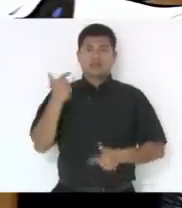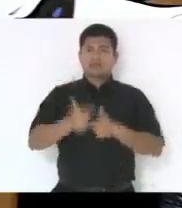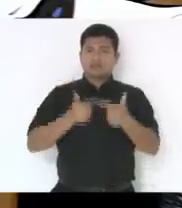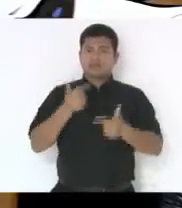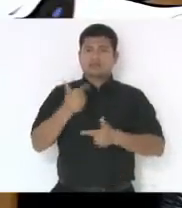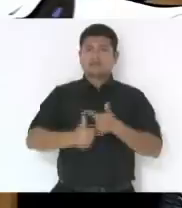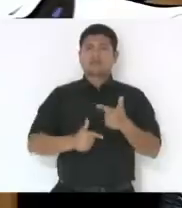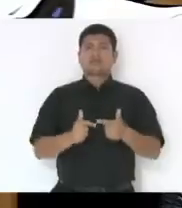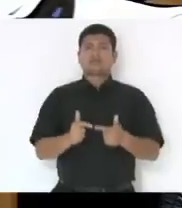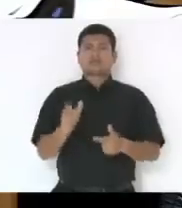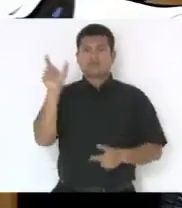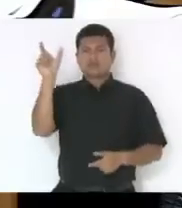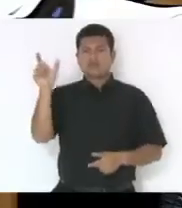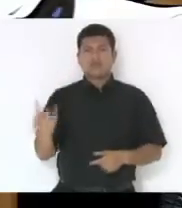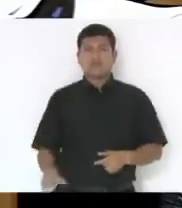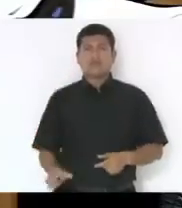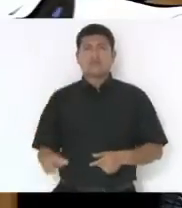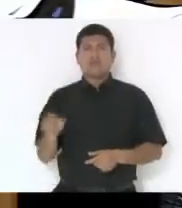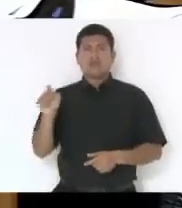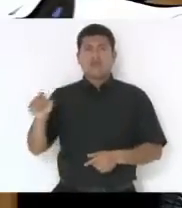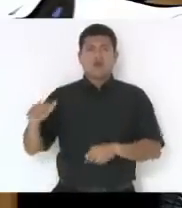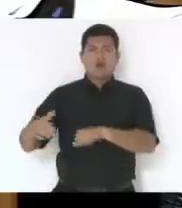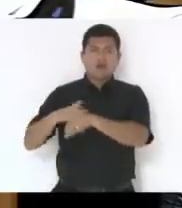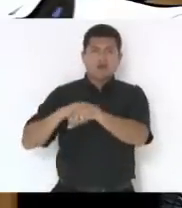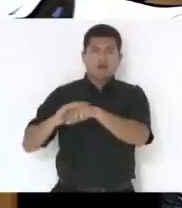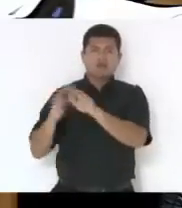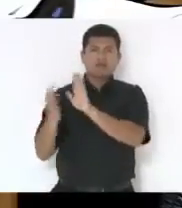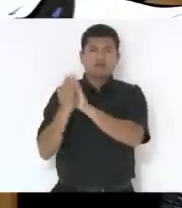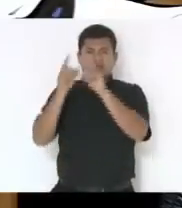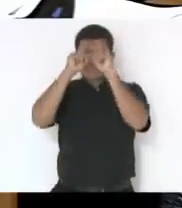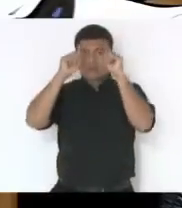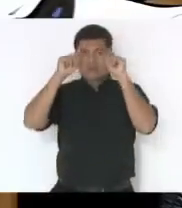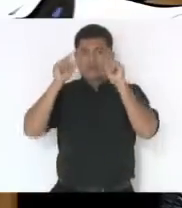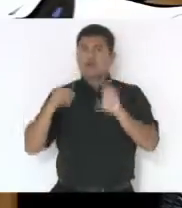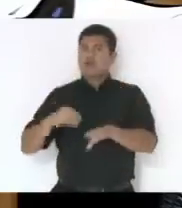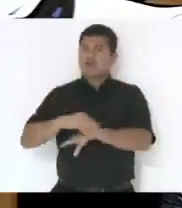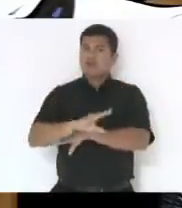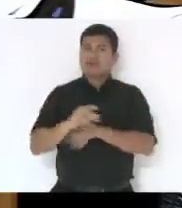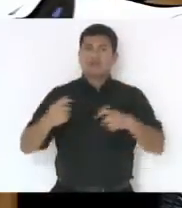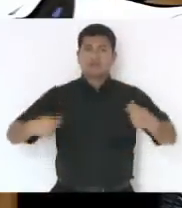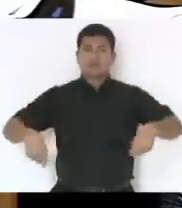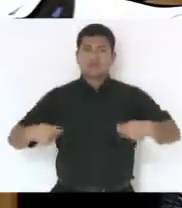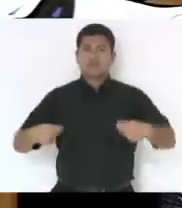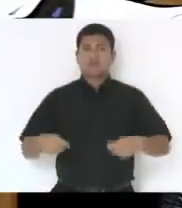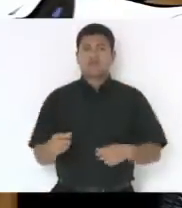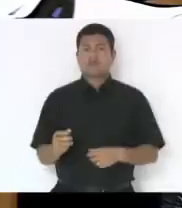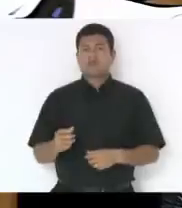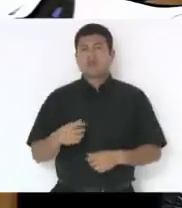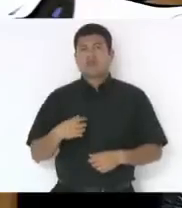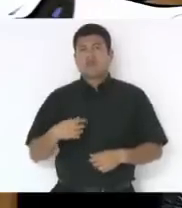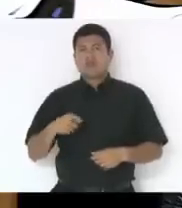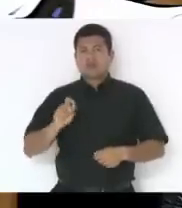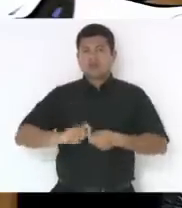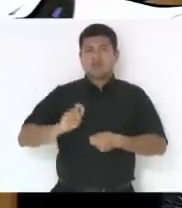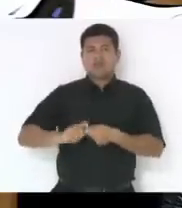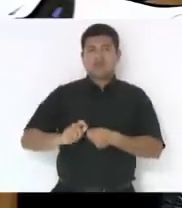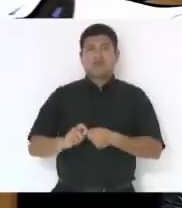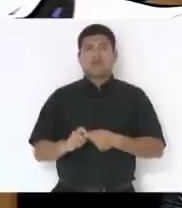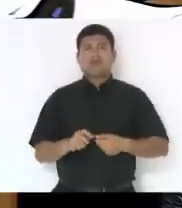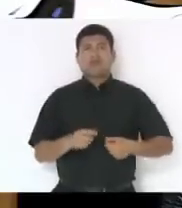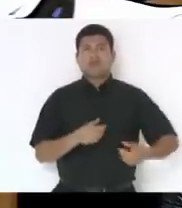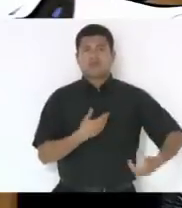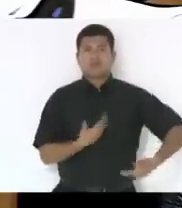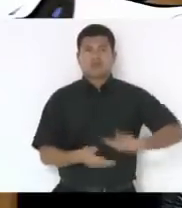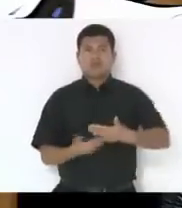que alguém conversou com o deputado Neudir Sareta, deu a sugestão, fizemos, passou por